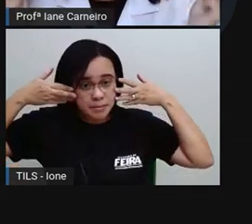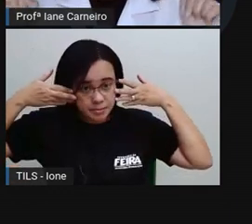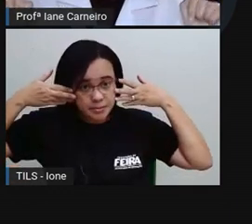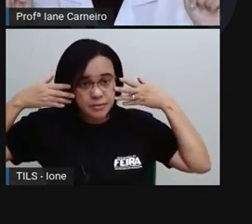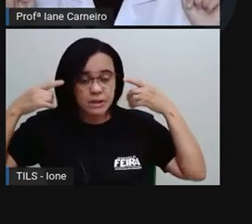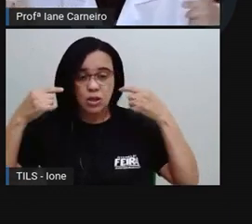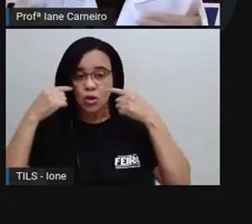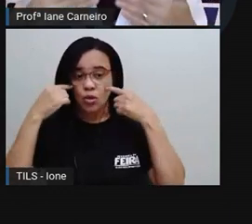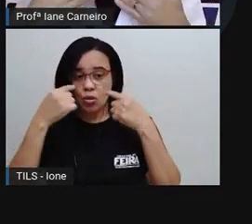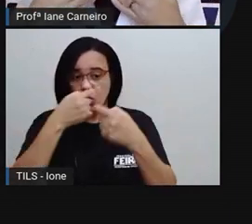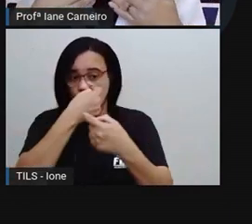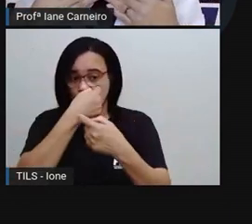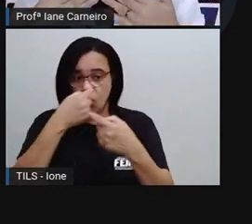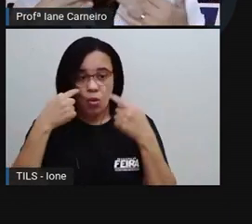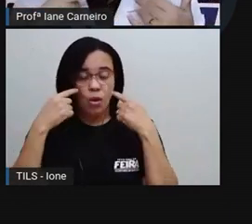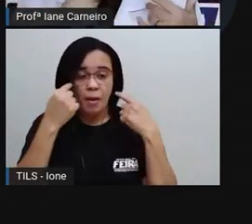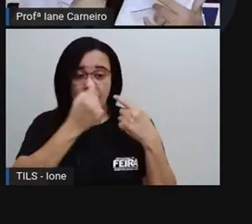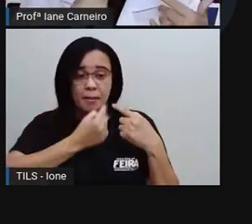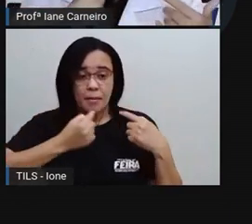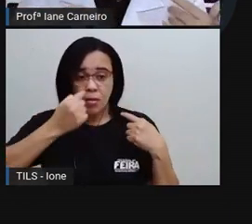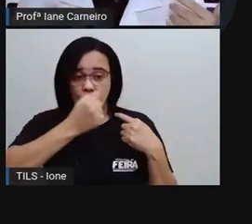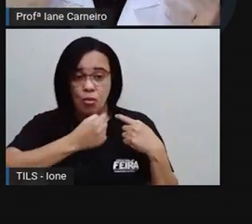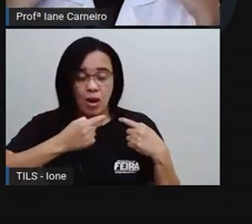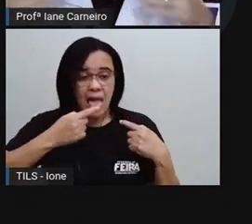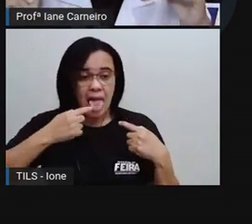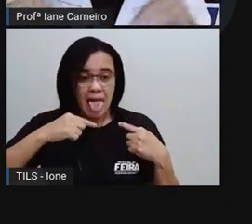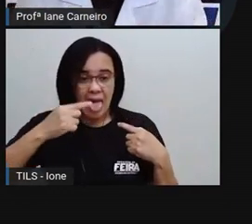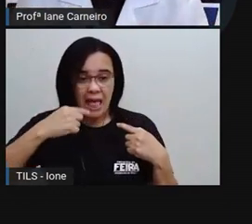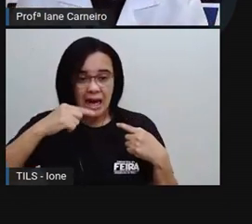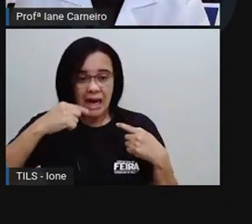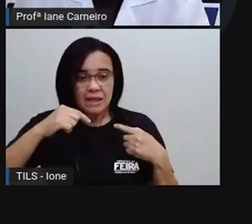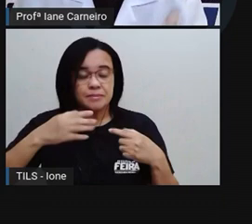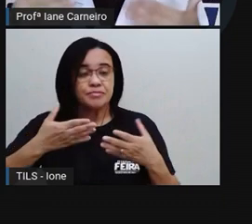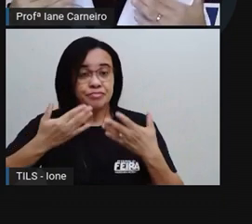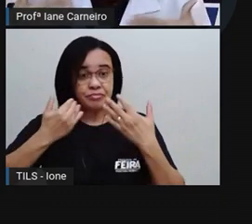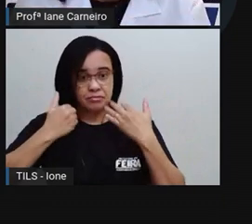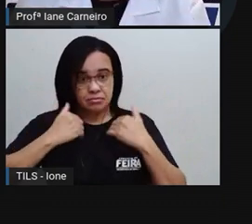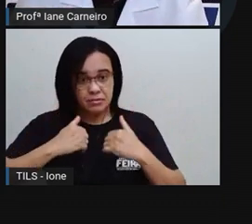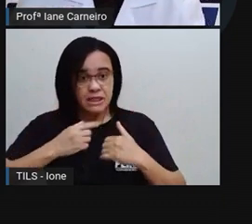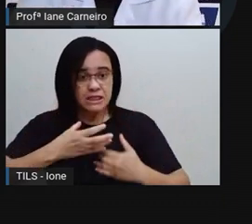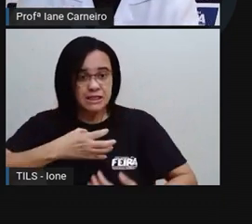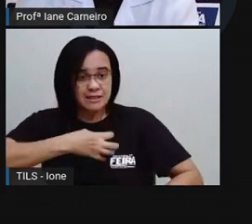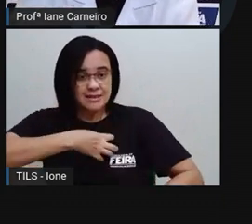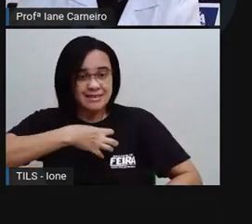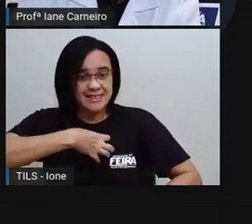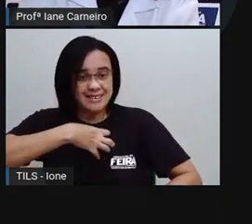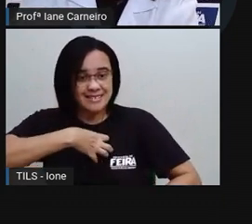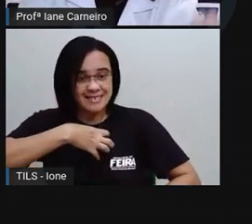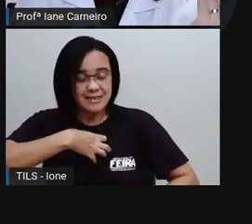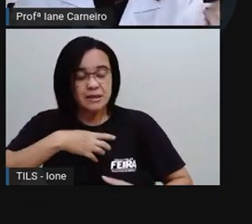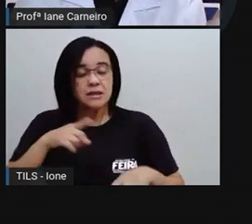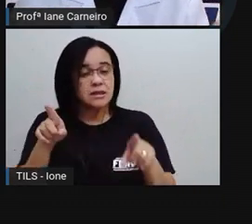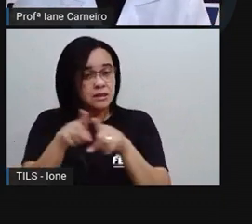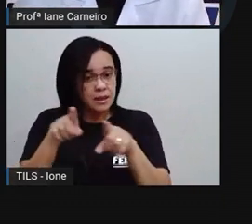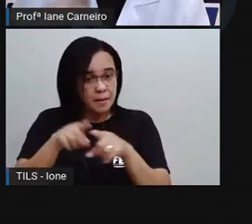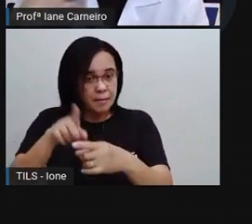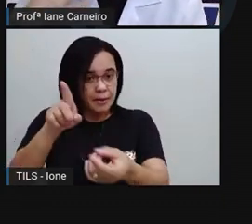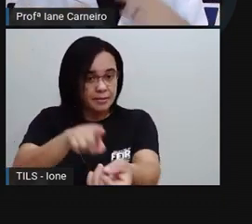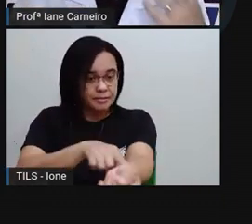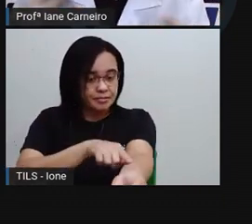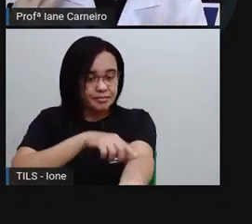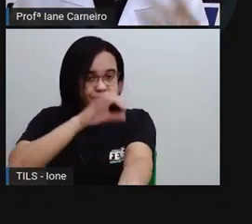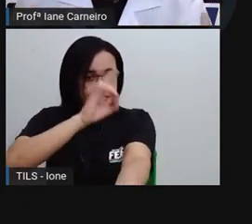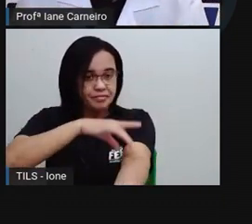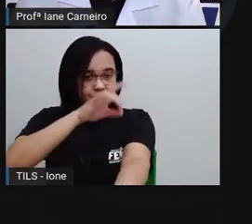olhos, na nossa boca, na saliva. Ó, engole aí pra você ver. Ó! Tá no nosso sangue, tá